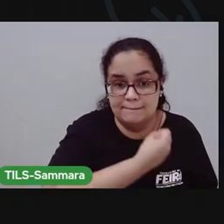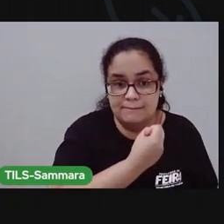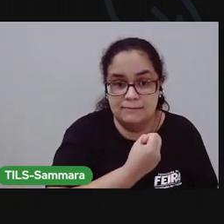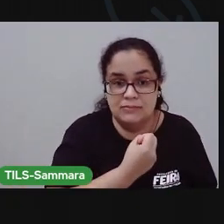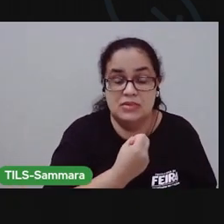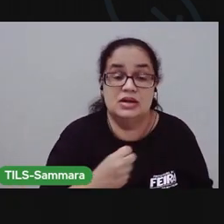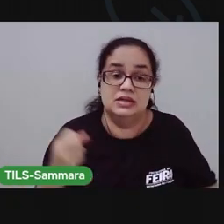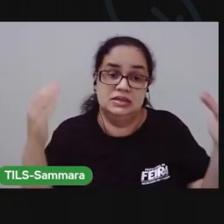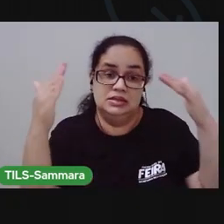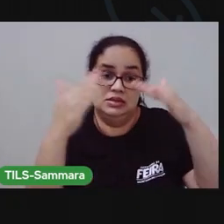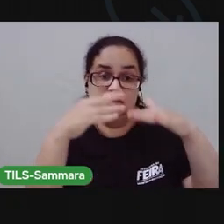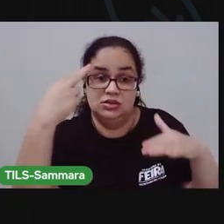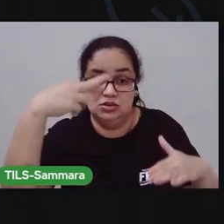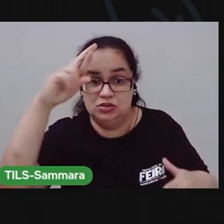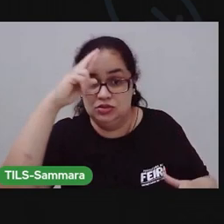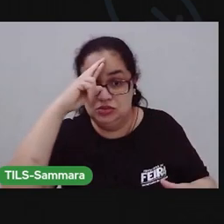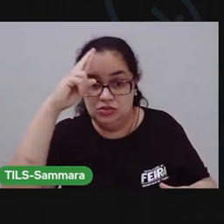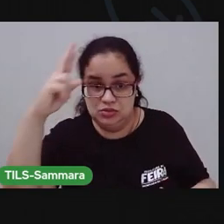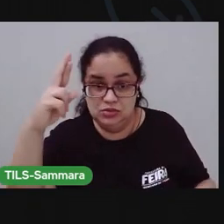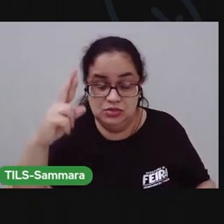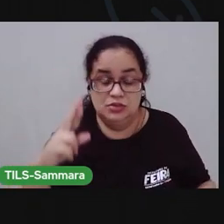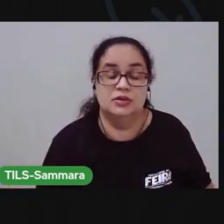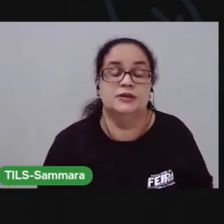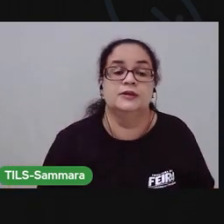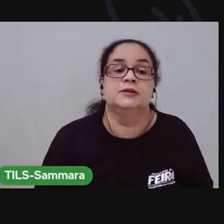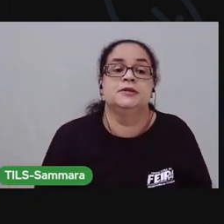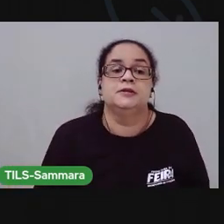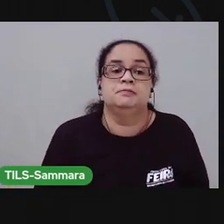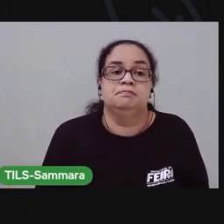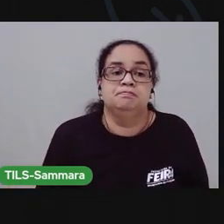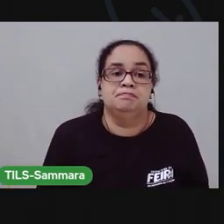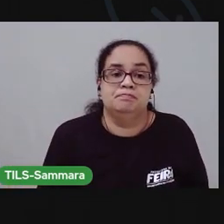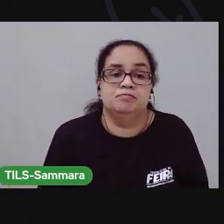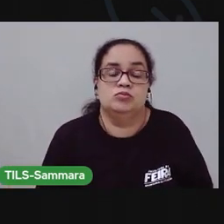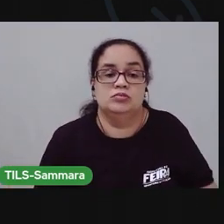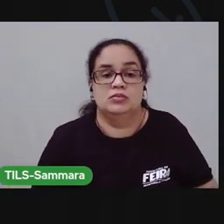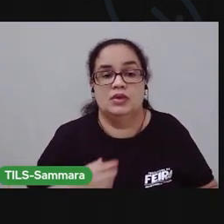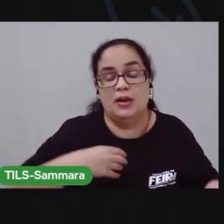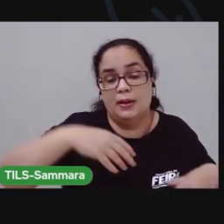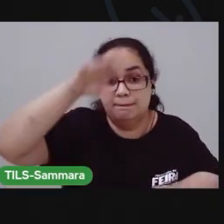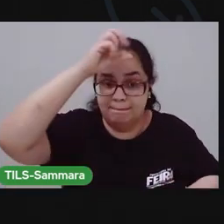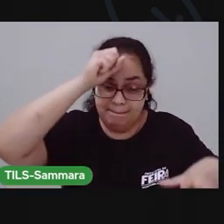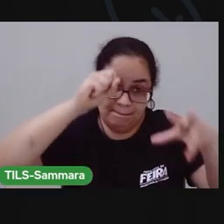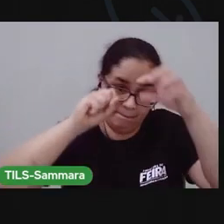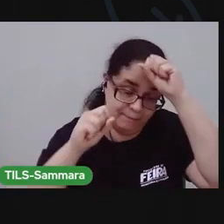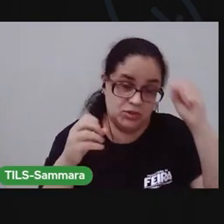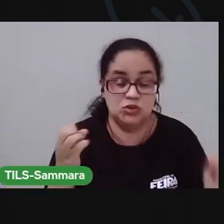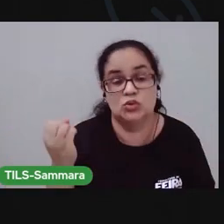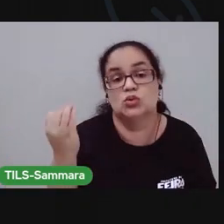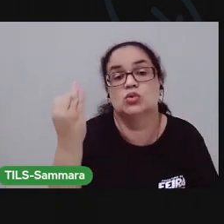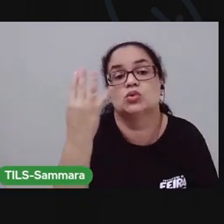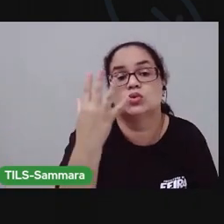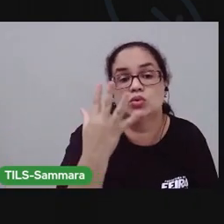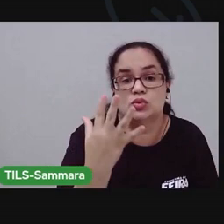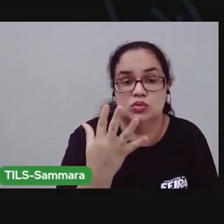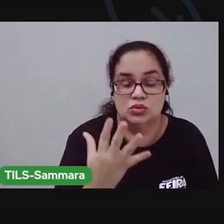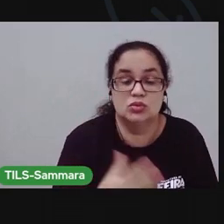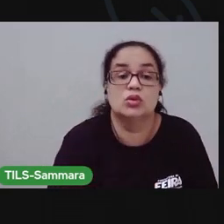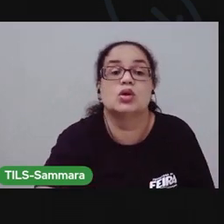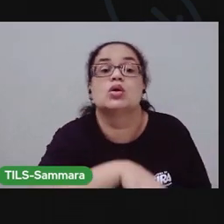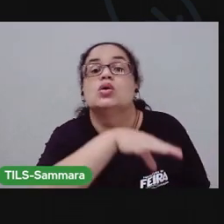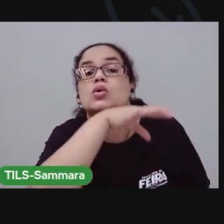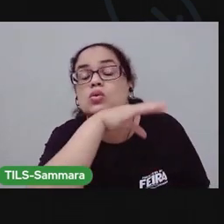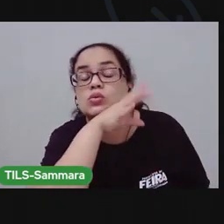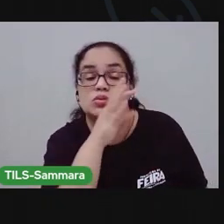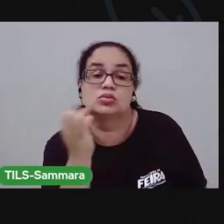A casa e o seu dono, né? A gente aprendeu a contar. Contamos quantos animais